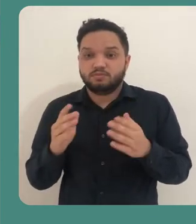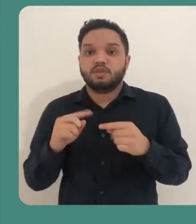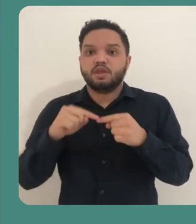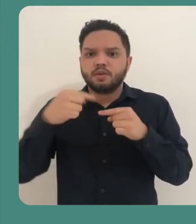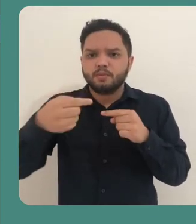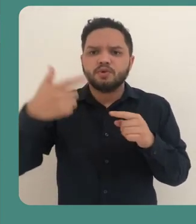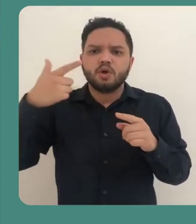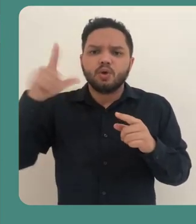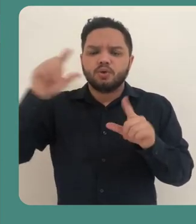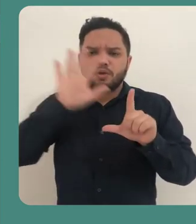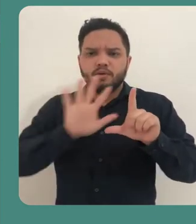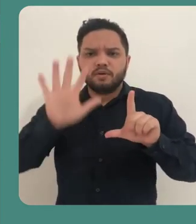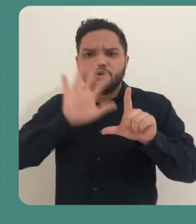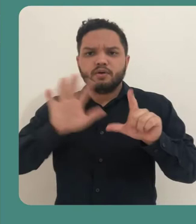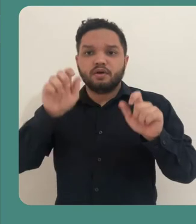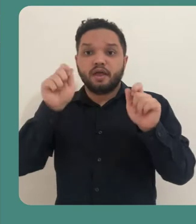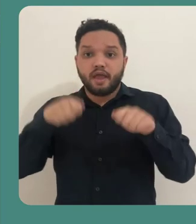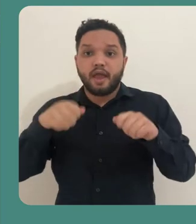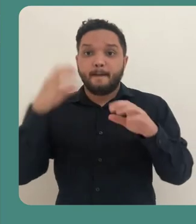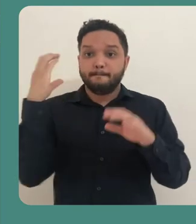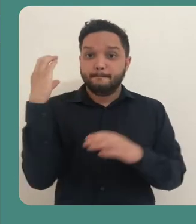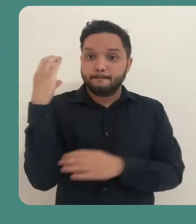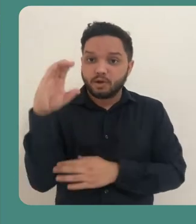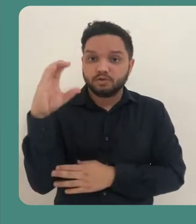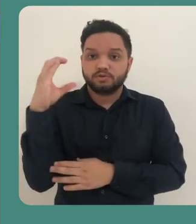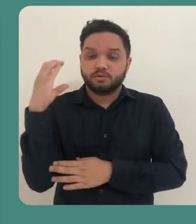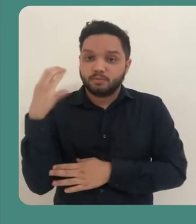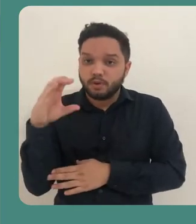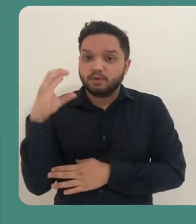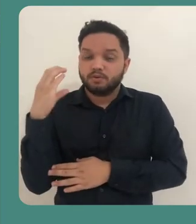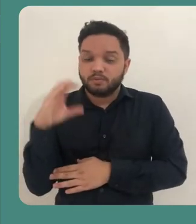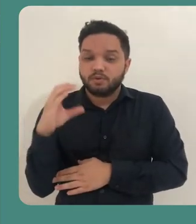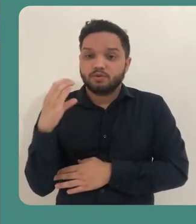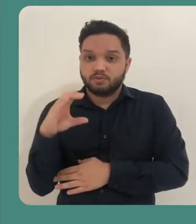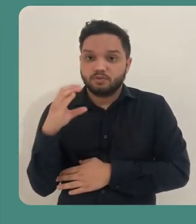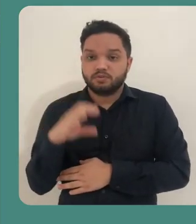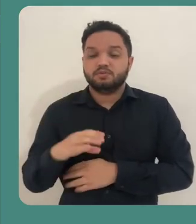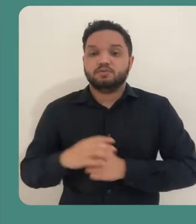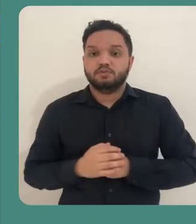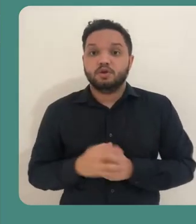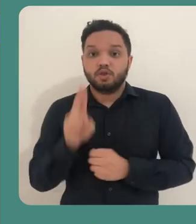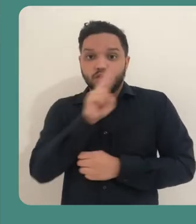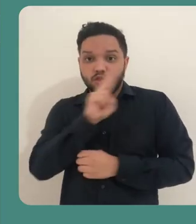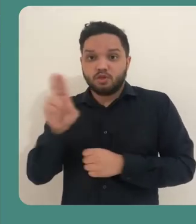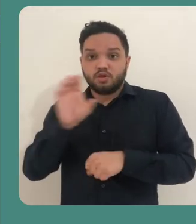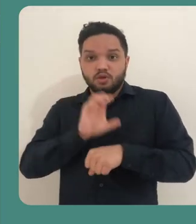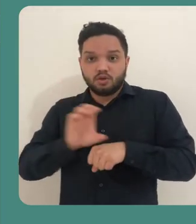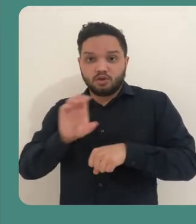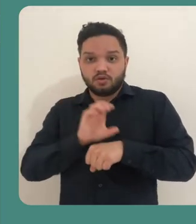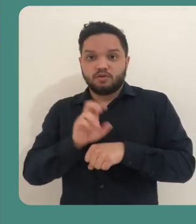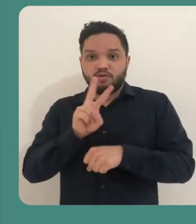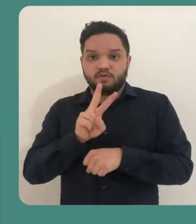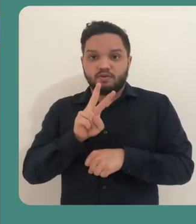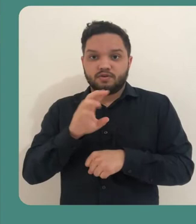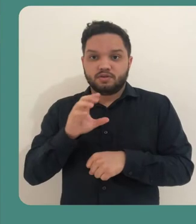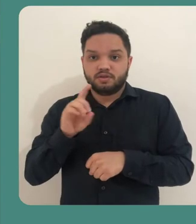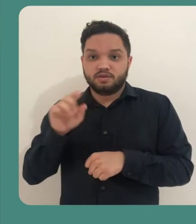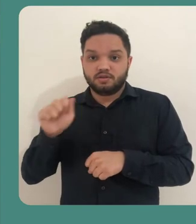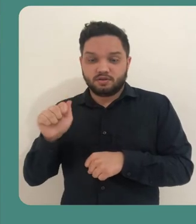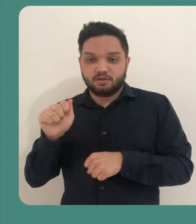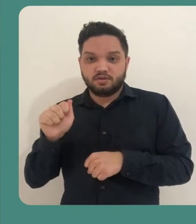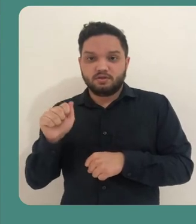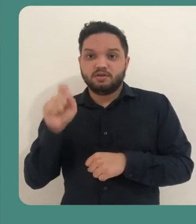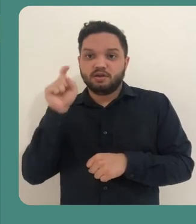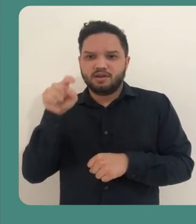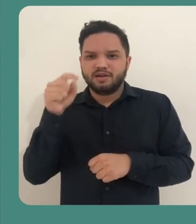você vai ser direcionado a essa página. Que é a página de postagem desse time criado com o nome Curso NPCDA.